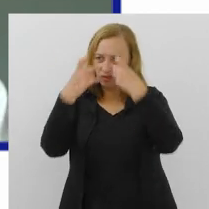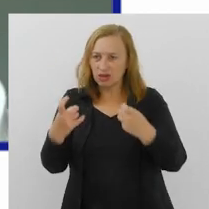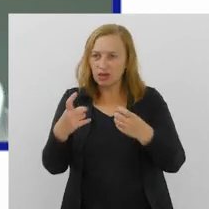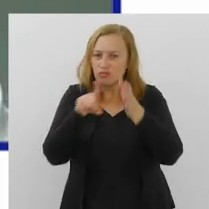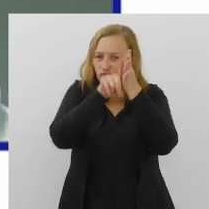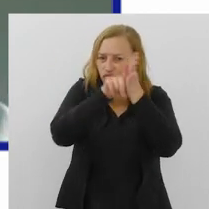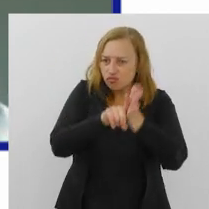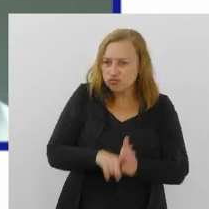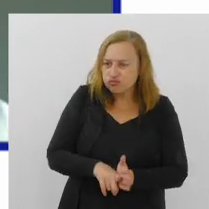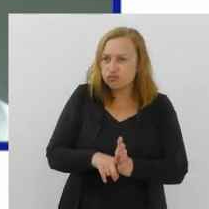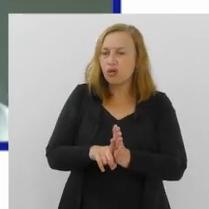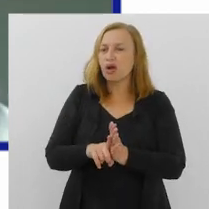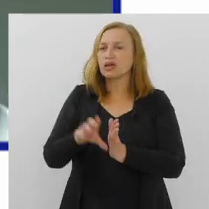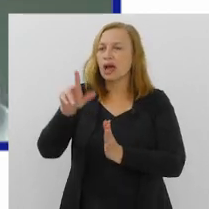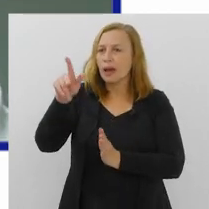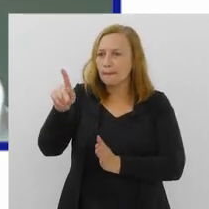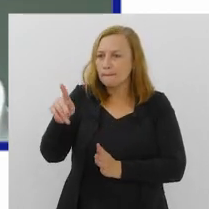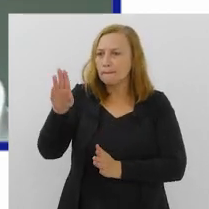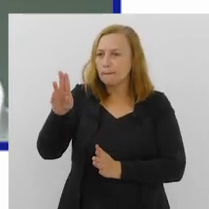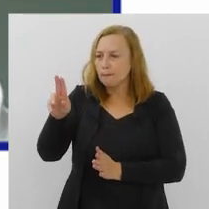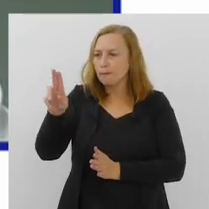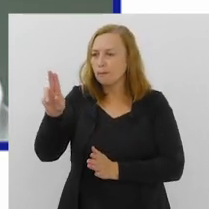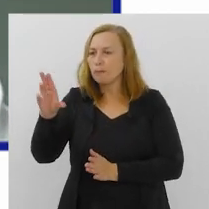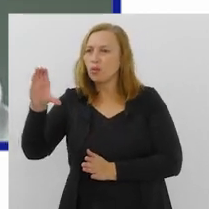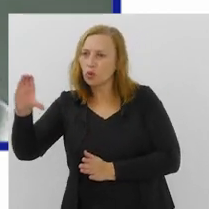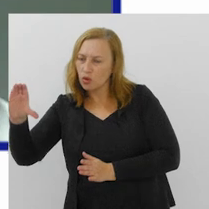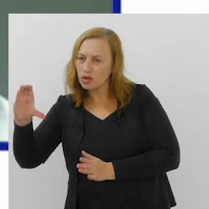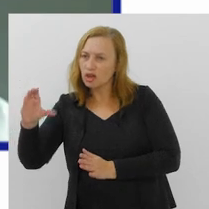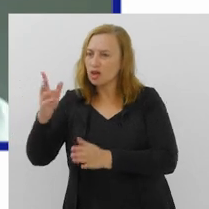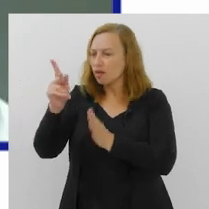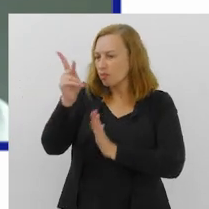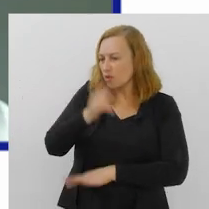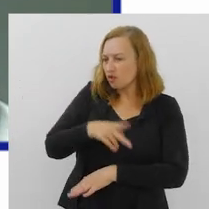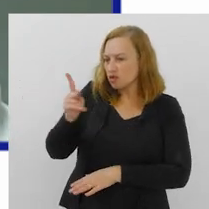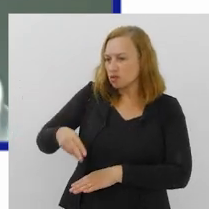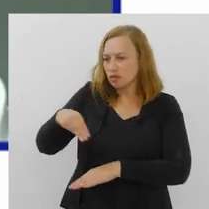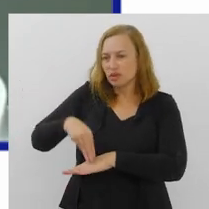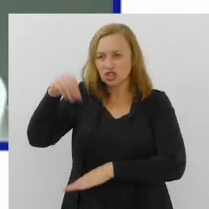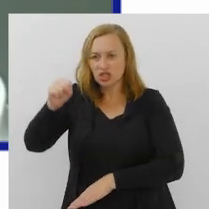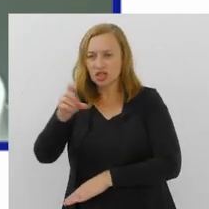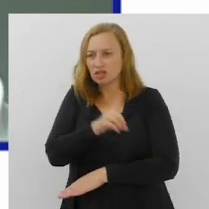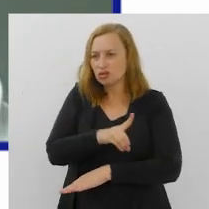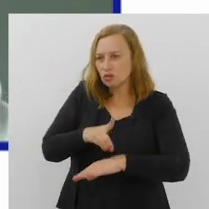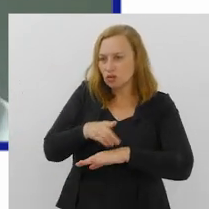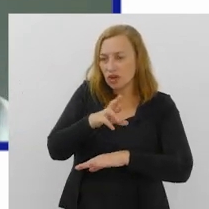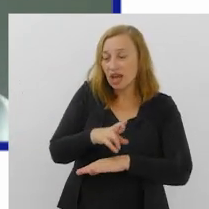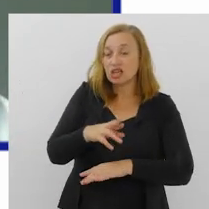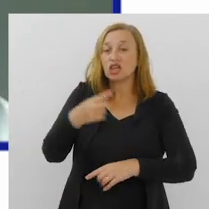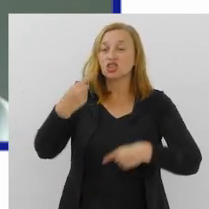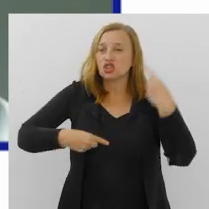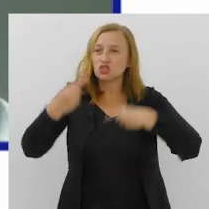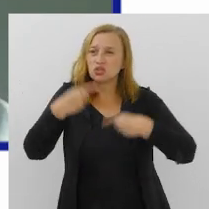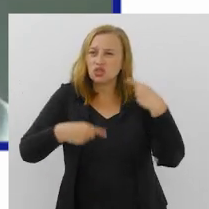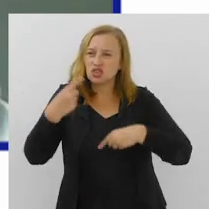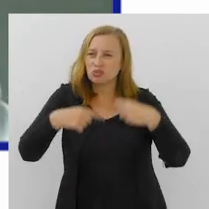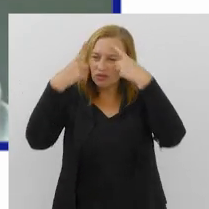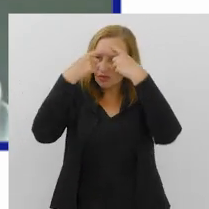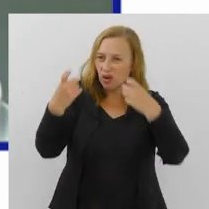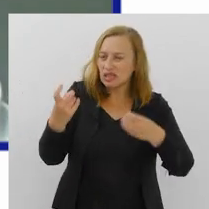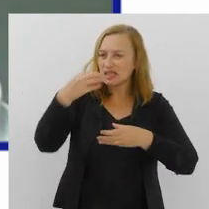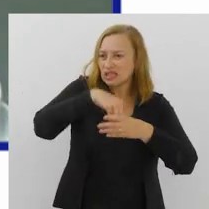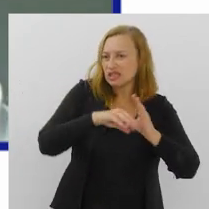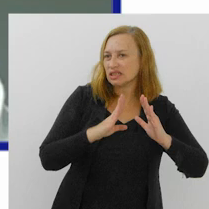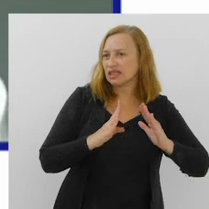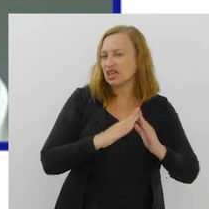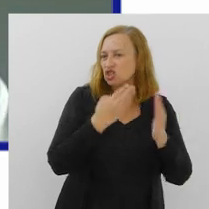naquela onda da violência, reuni pesquisadores da PUC, professores, mestrados, doutorados, onde nós discutimos a